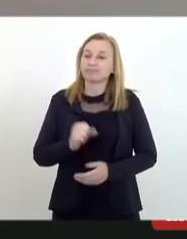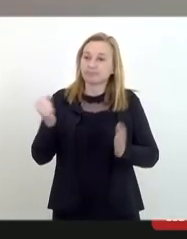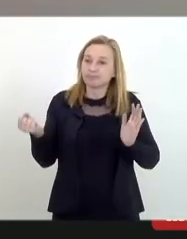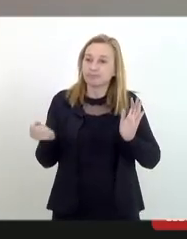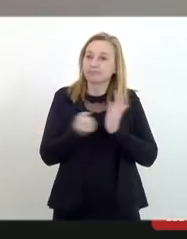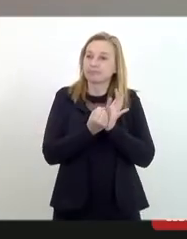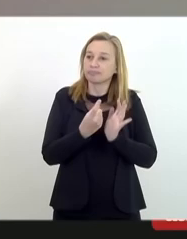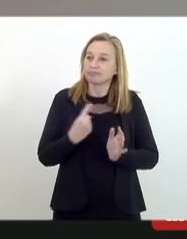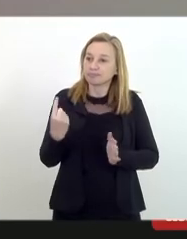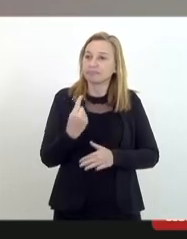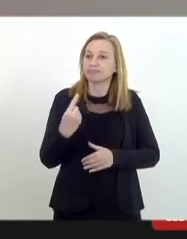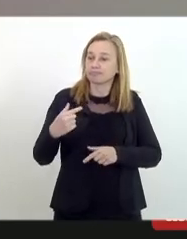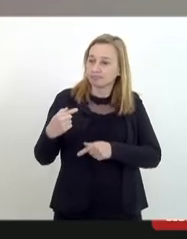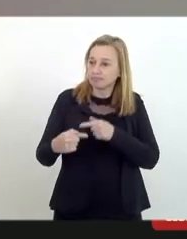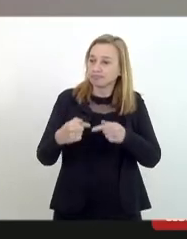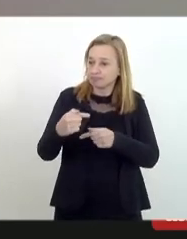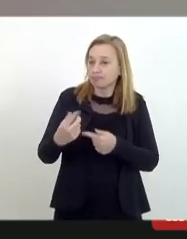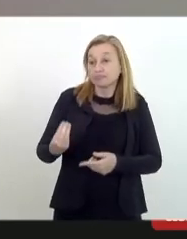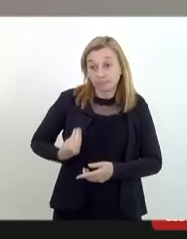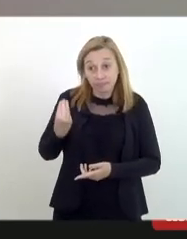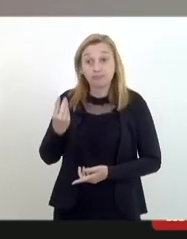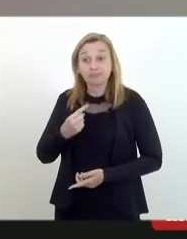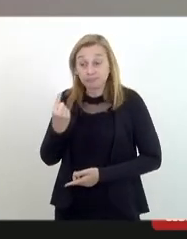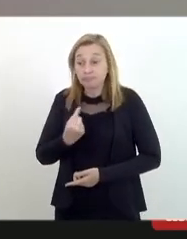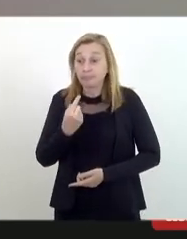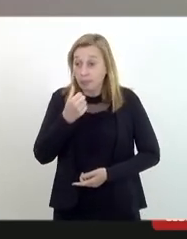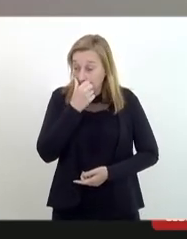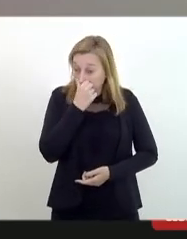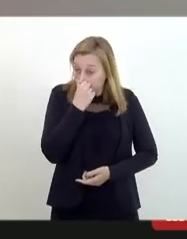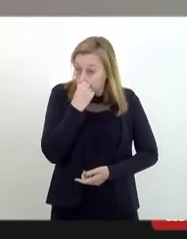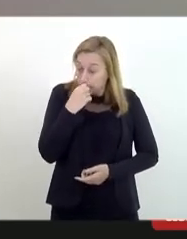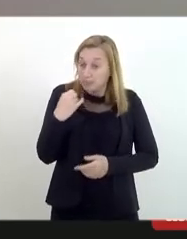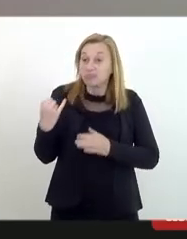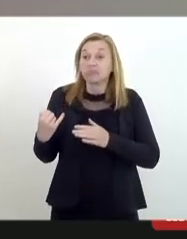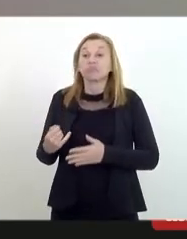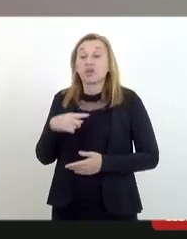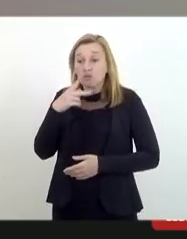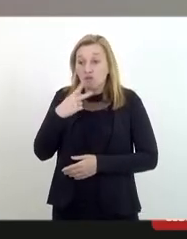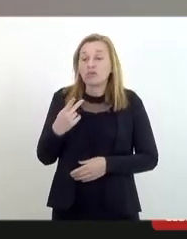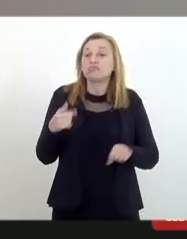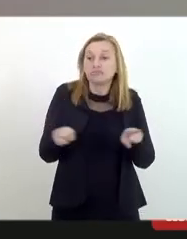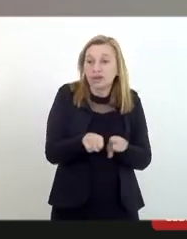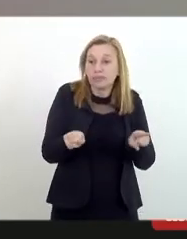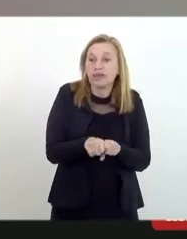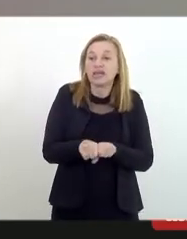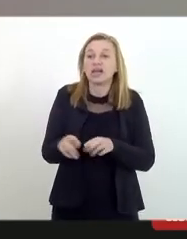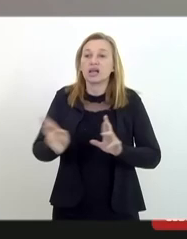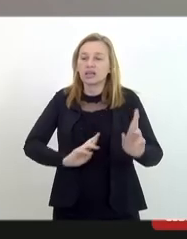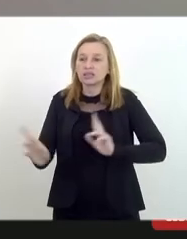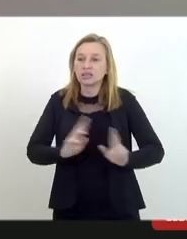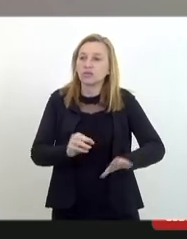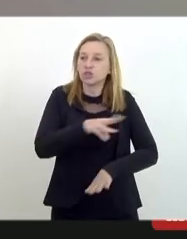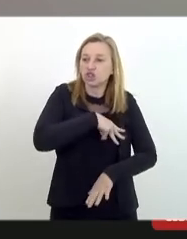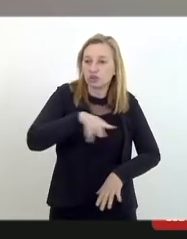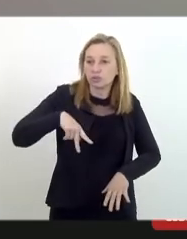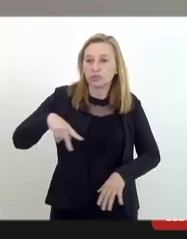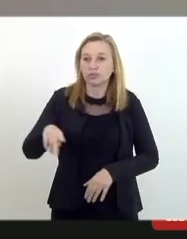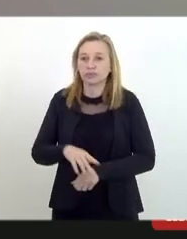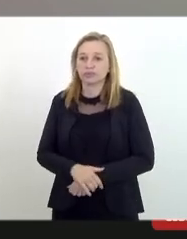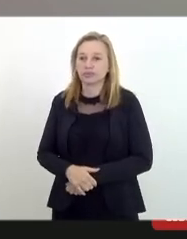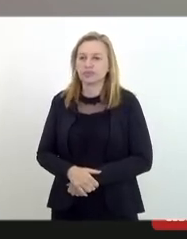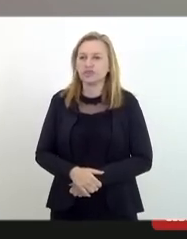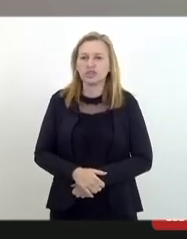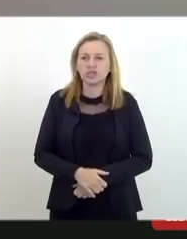as nossas existências e marca a existência de nossas instituições eu falo isso também em relação ao Ministério Público